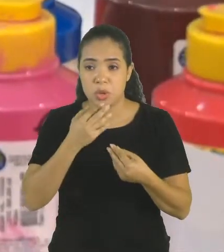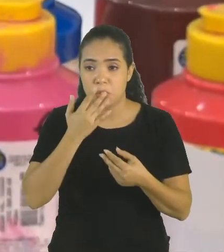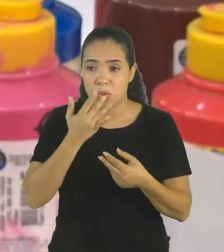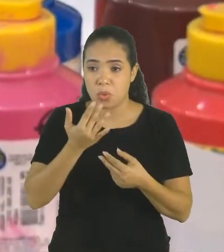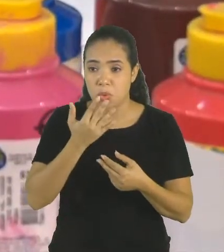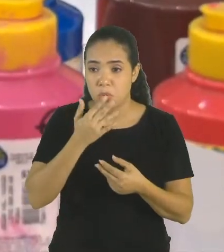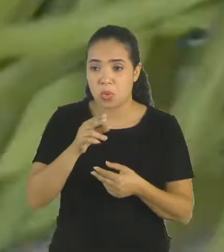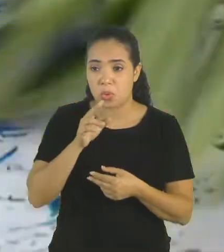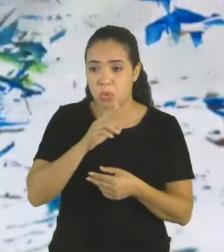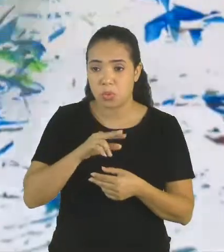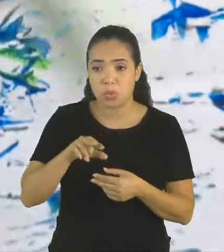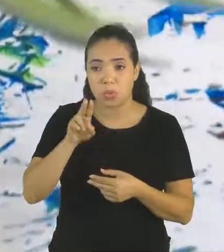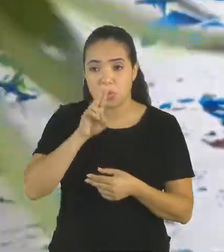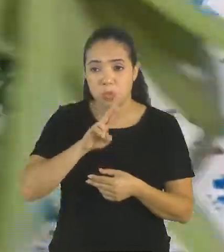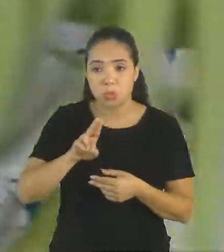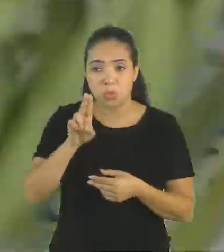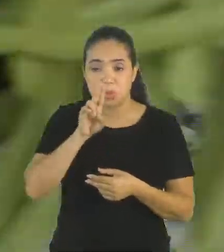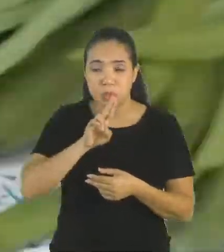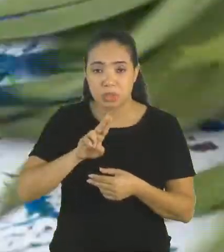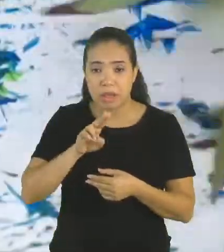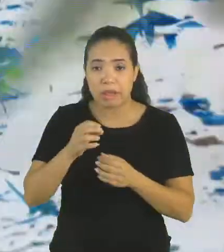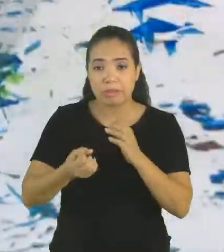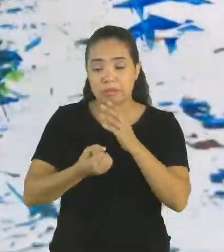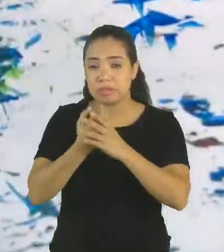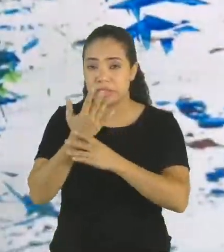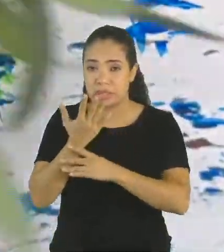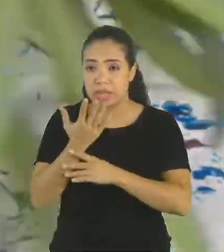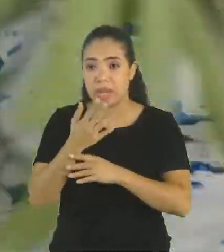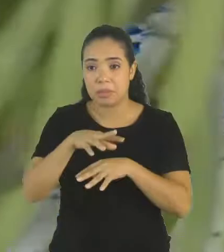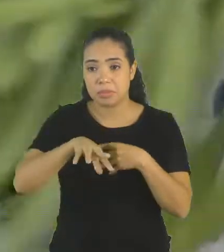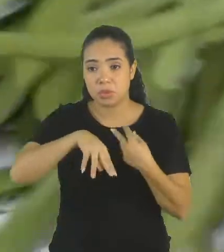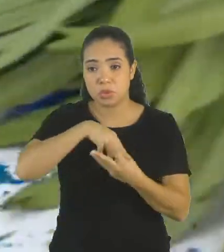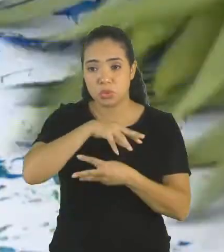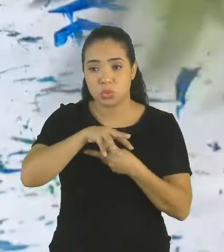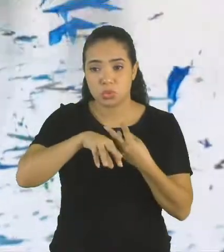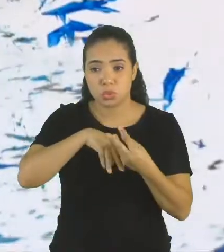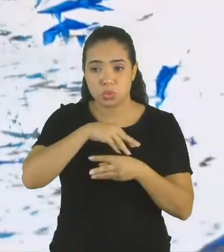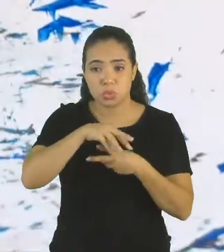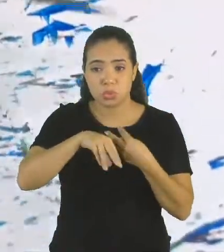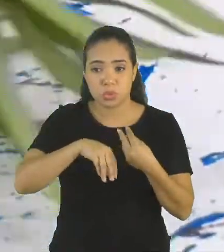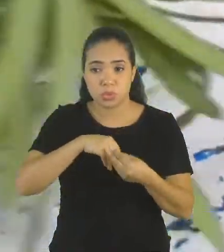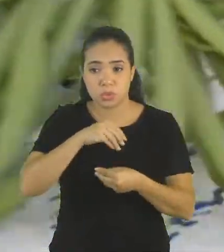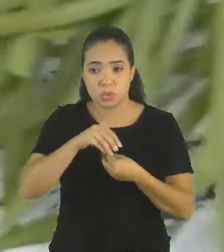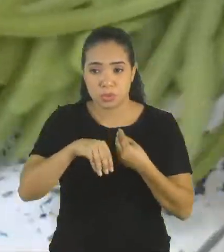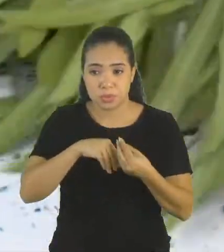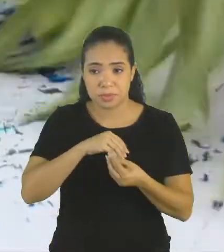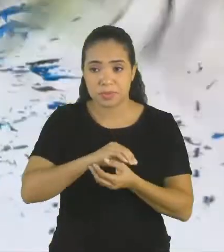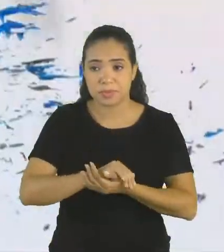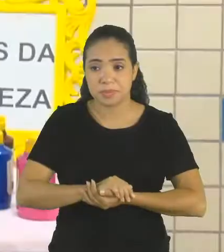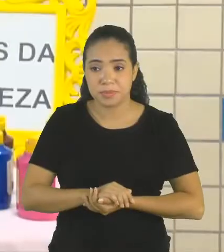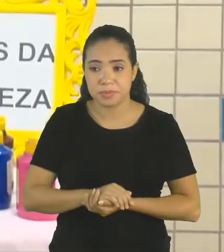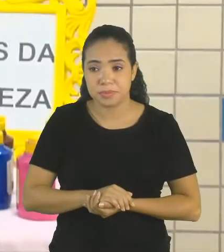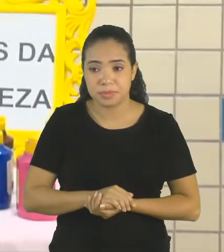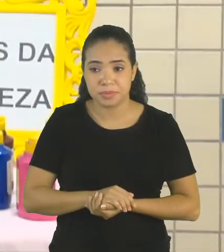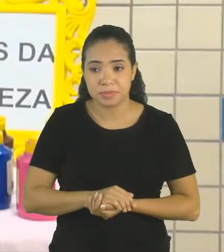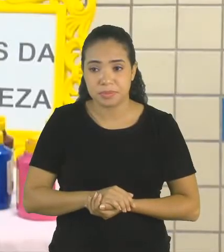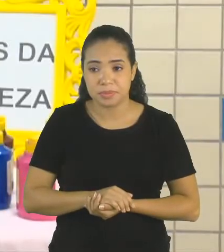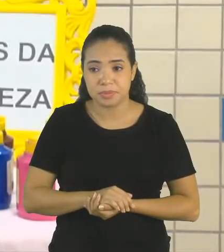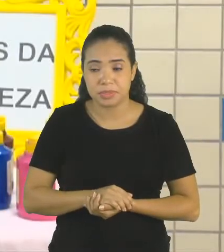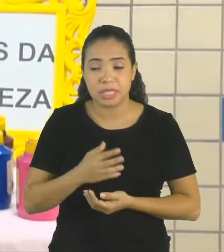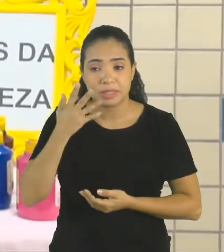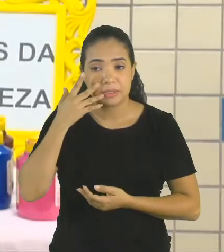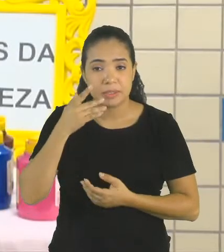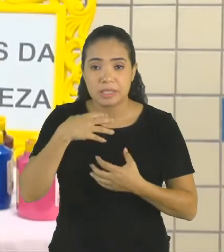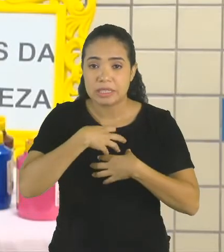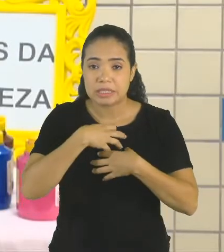nós vamos criar com essa mistura. E aí, as crianças vão se sentir